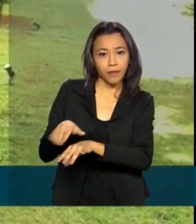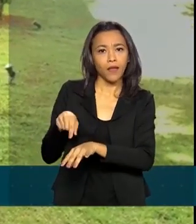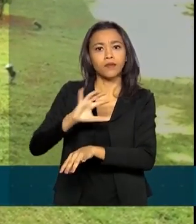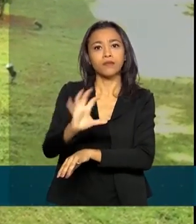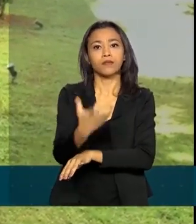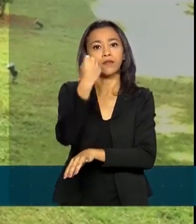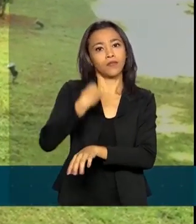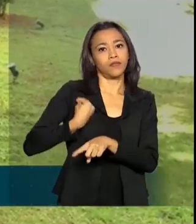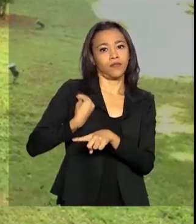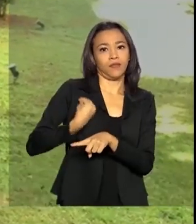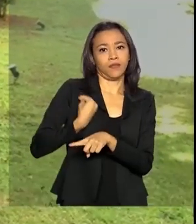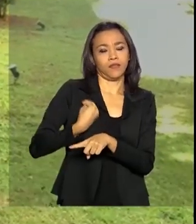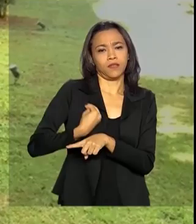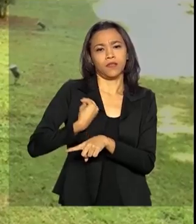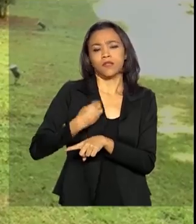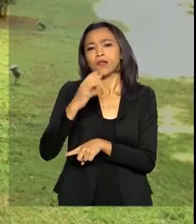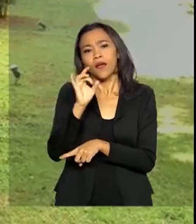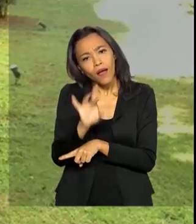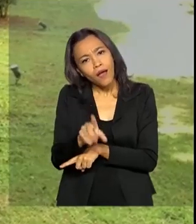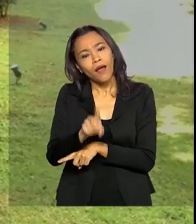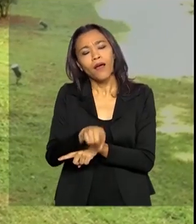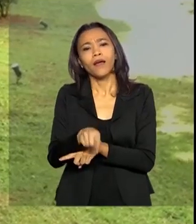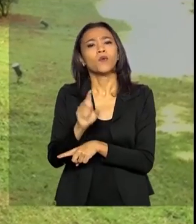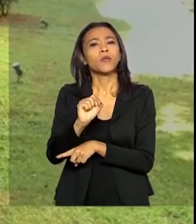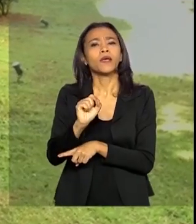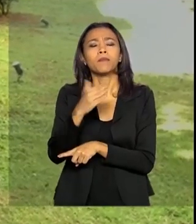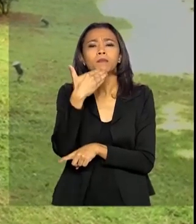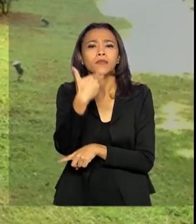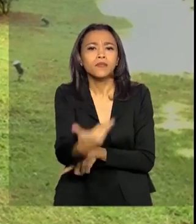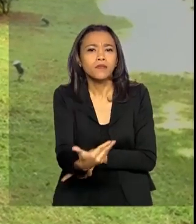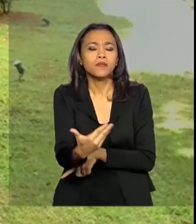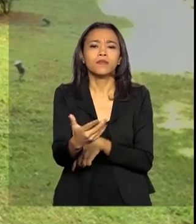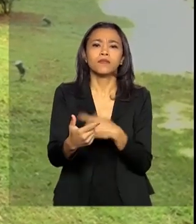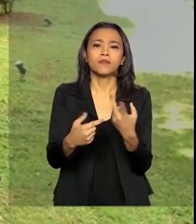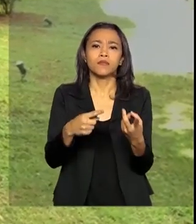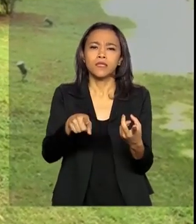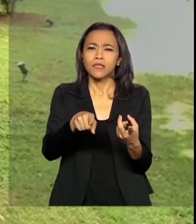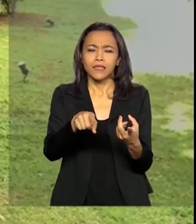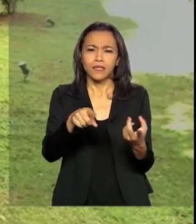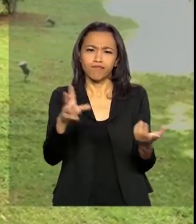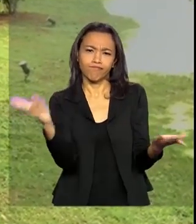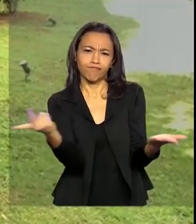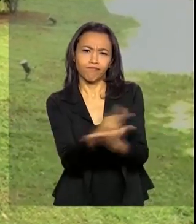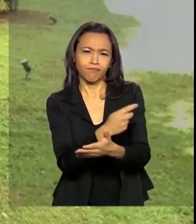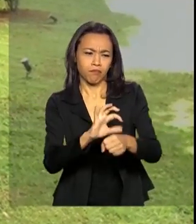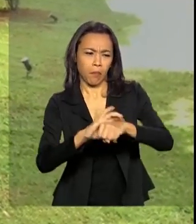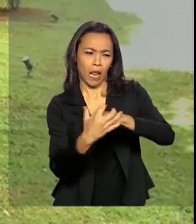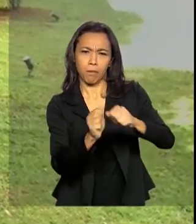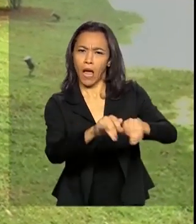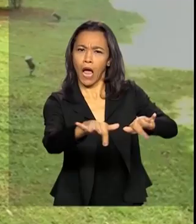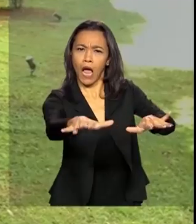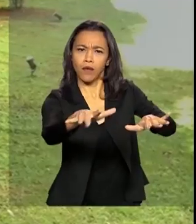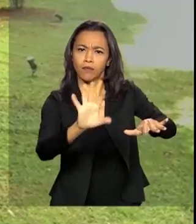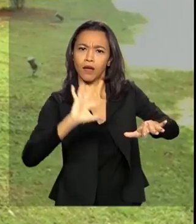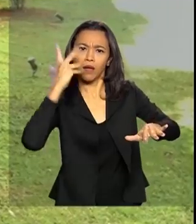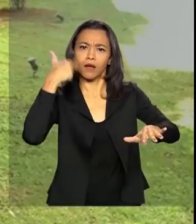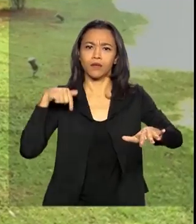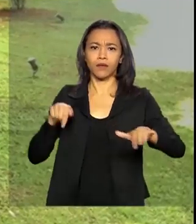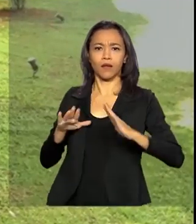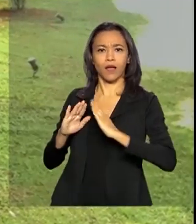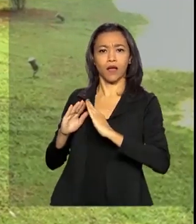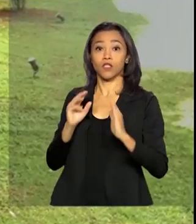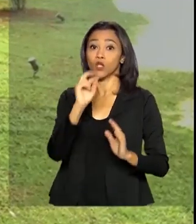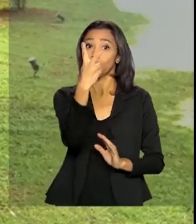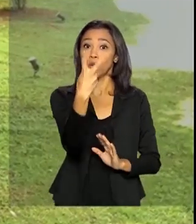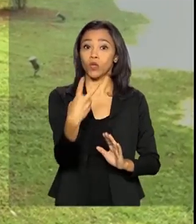vidas. Somente para agilizar demandas causadas pelo avanço do novo vírus, o governo lançou dois novos